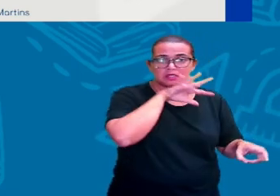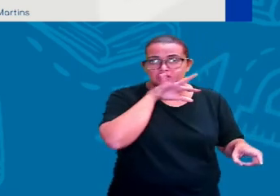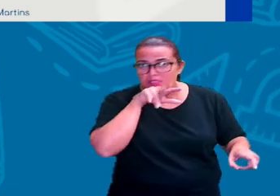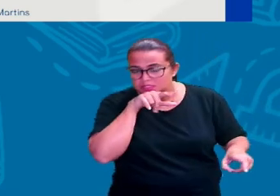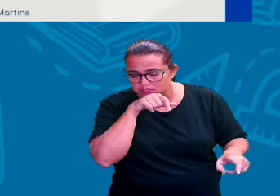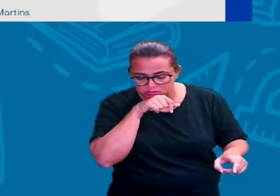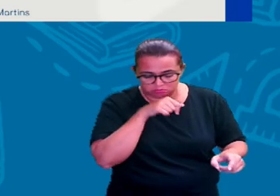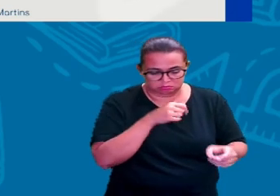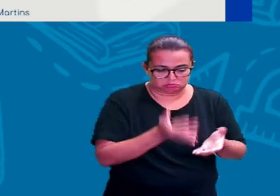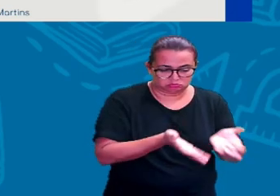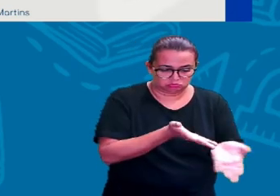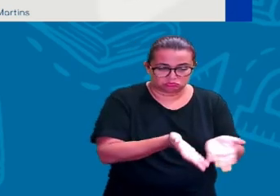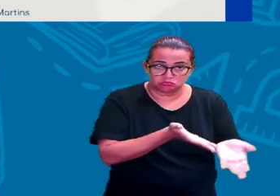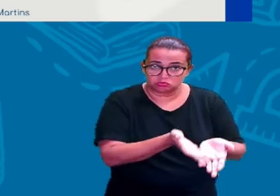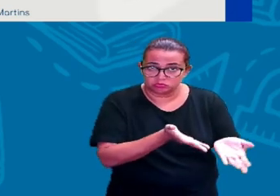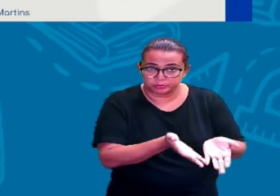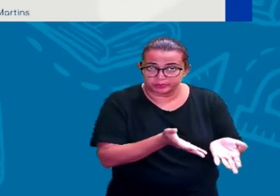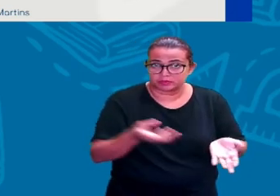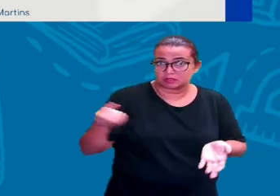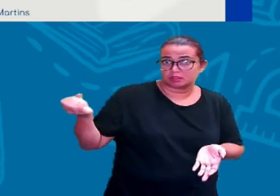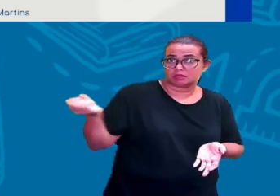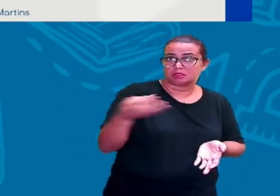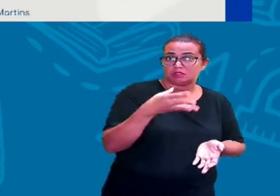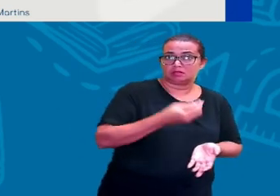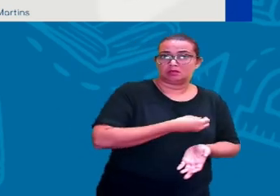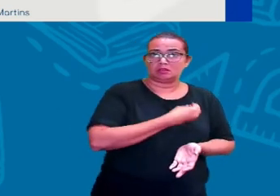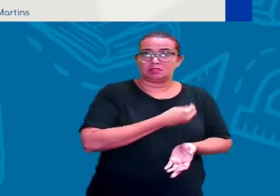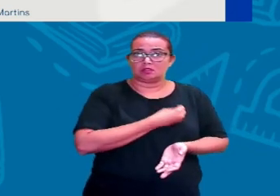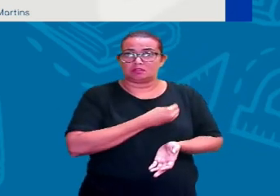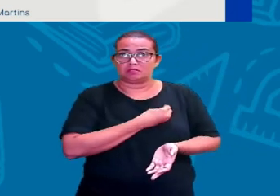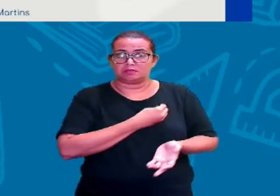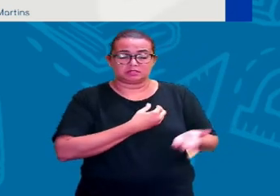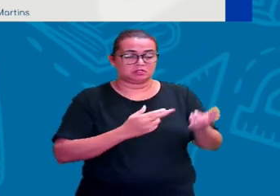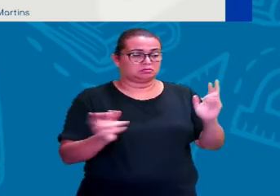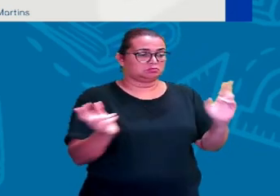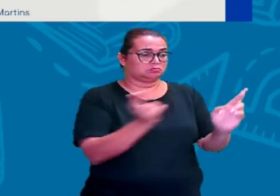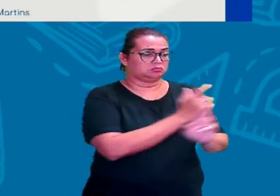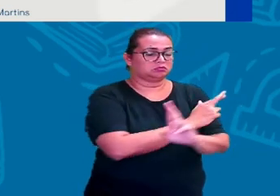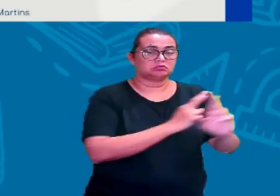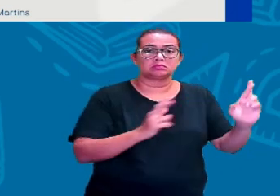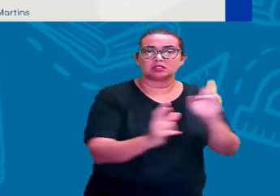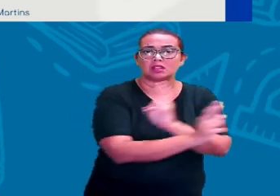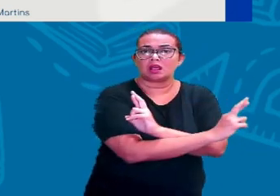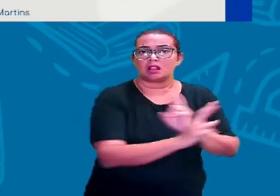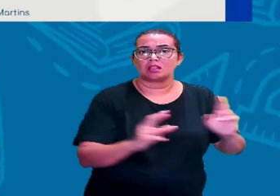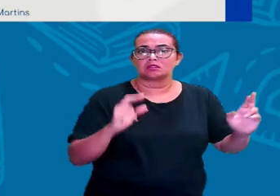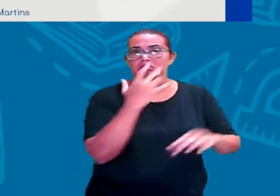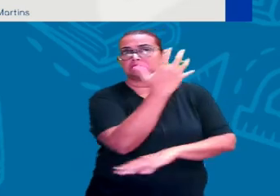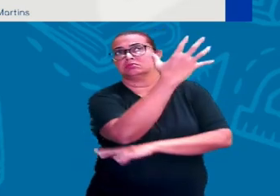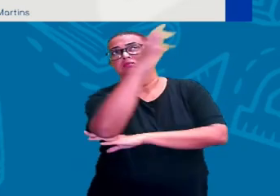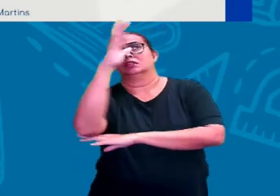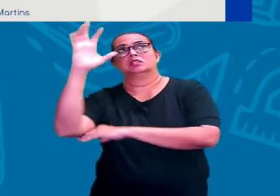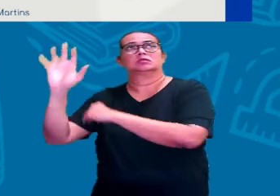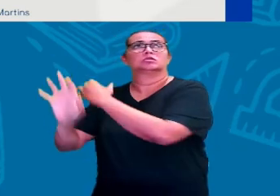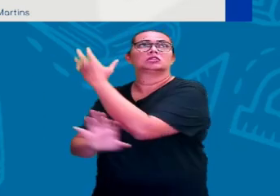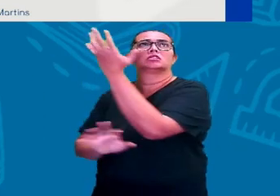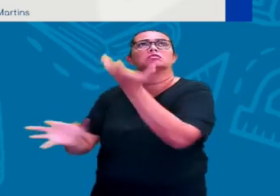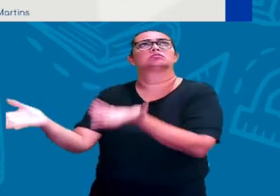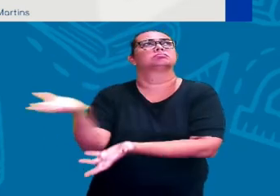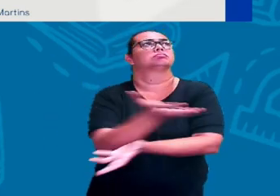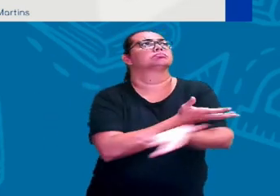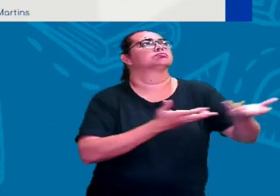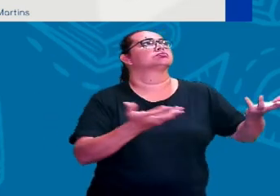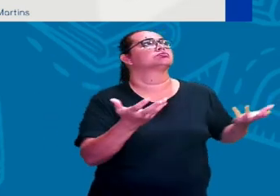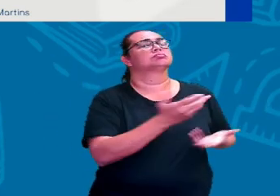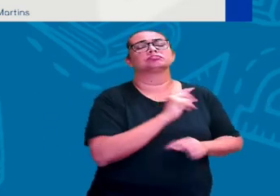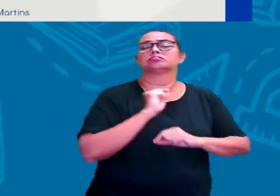novo modo de vida, uma nova forma de se relacionar com a natureza, de modo que a gente passa a cultivar